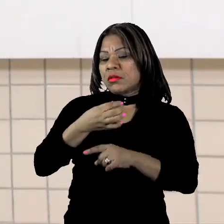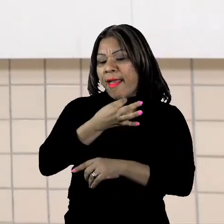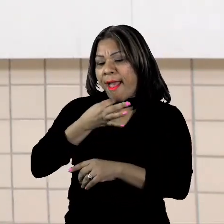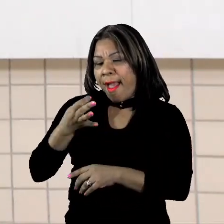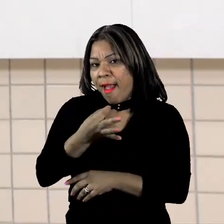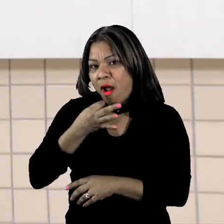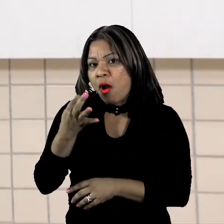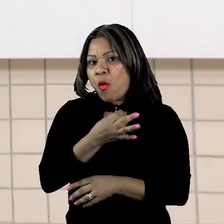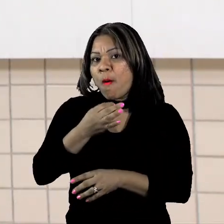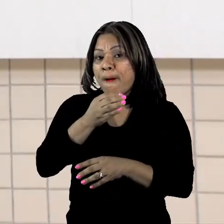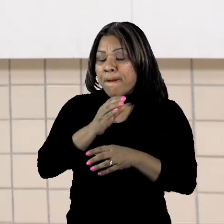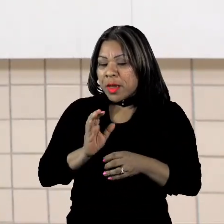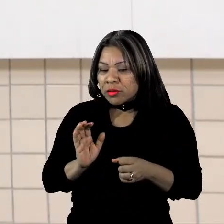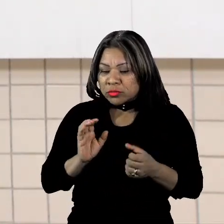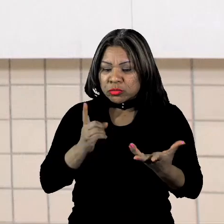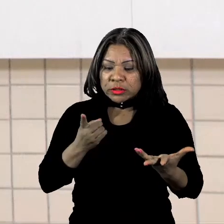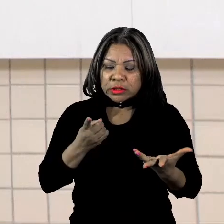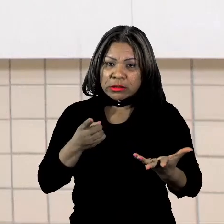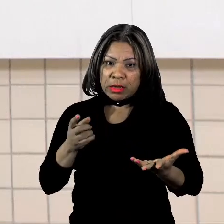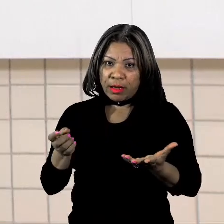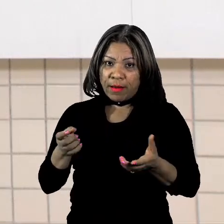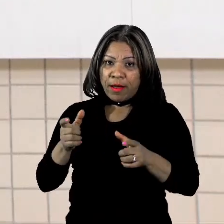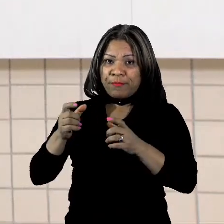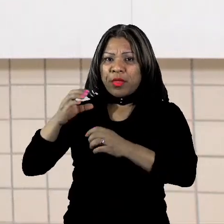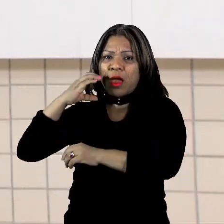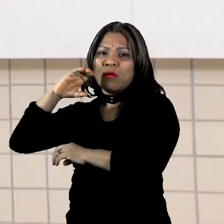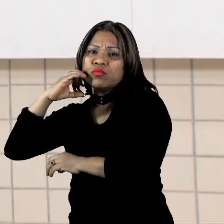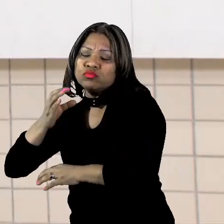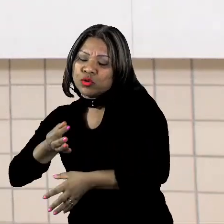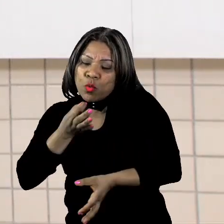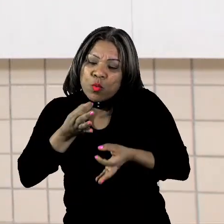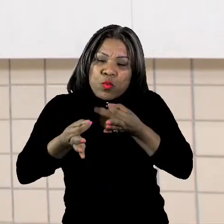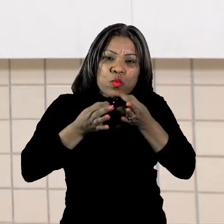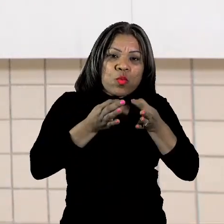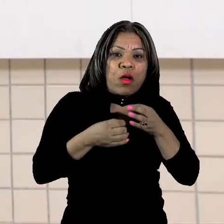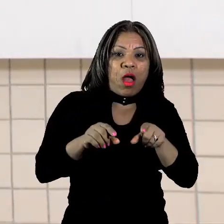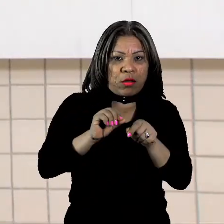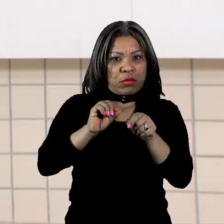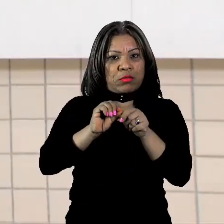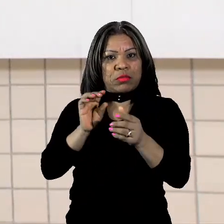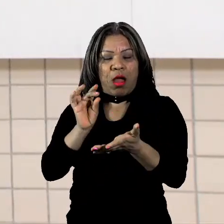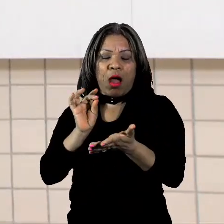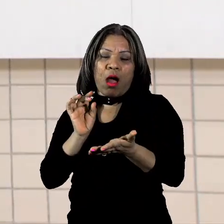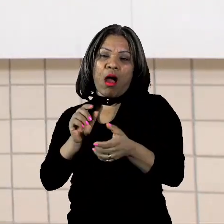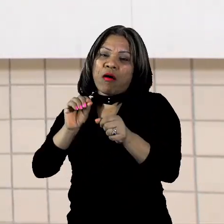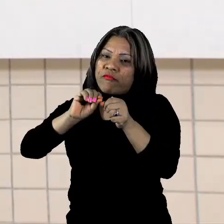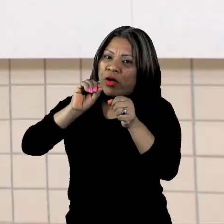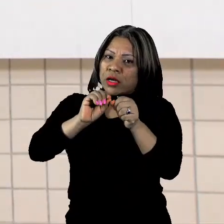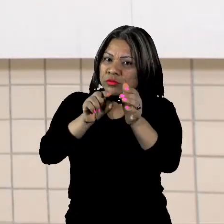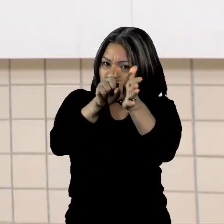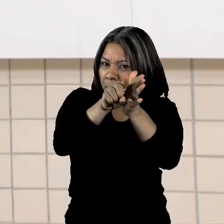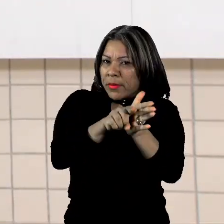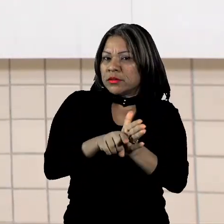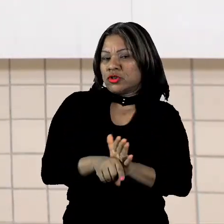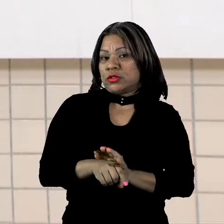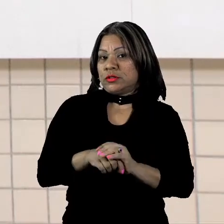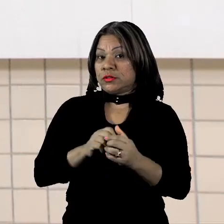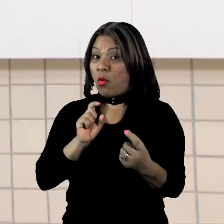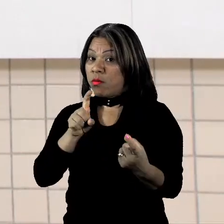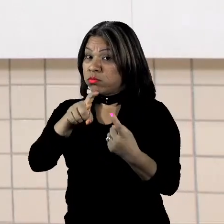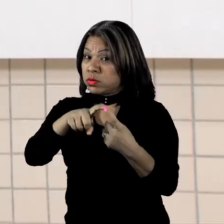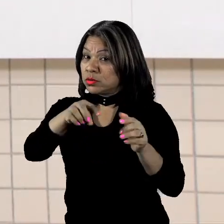pesquisador, pelo cientista que está elaborando tal pesquisa. A função desses textos são